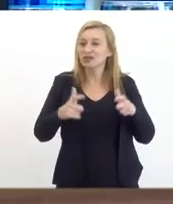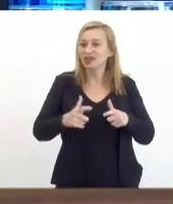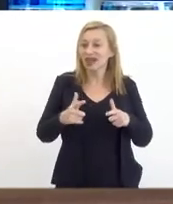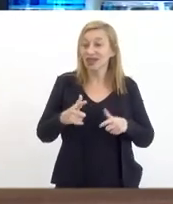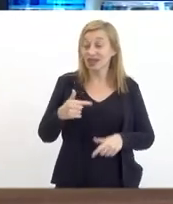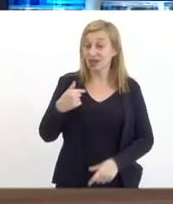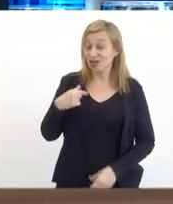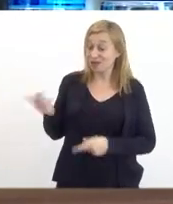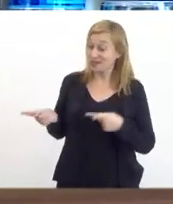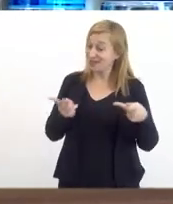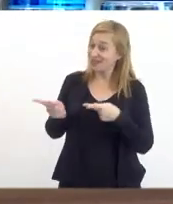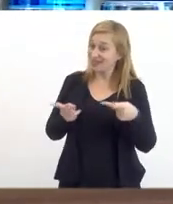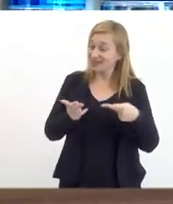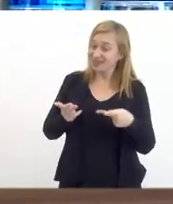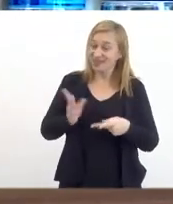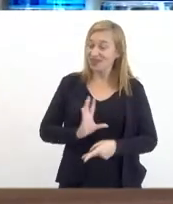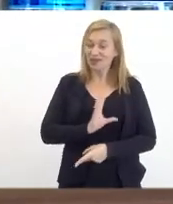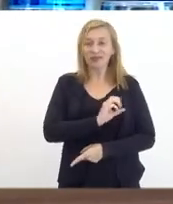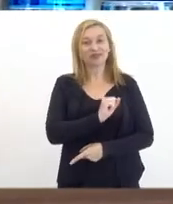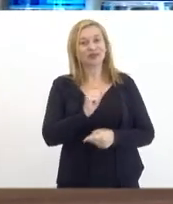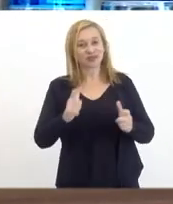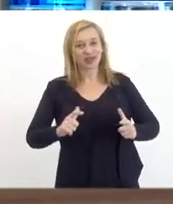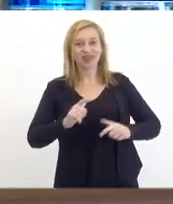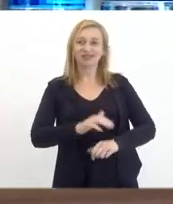frequento muito adoro essa região